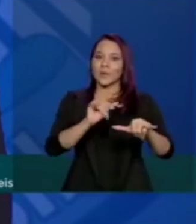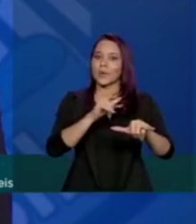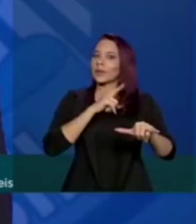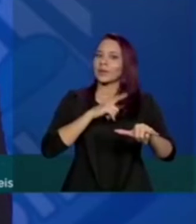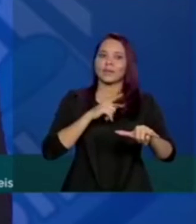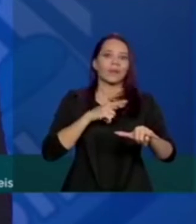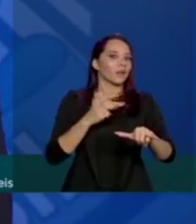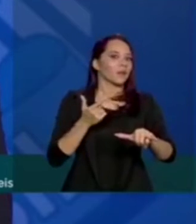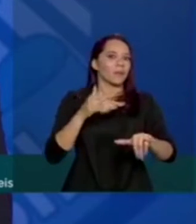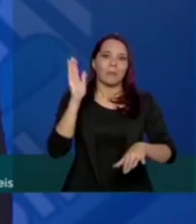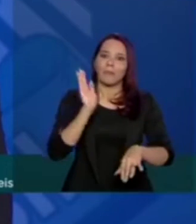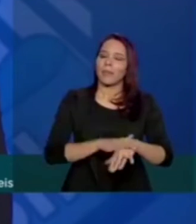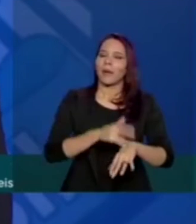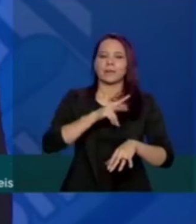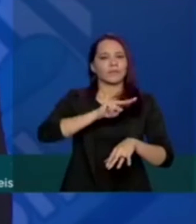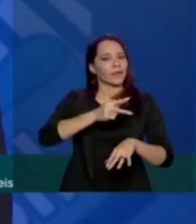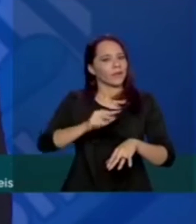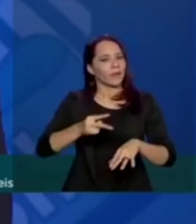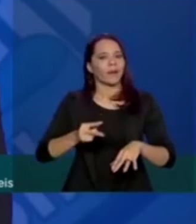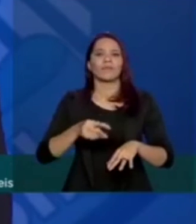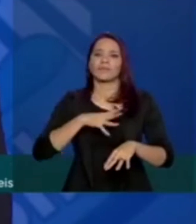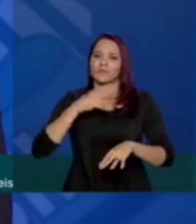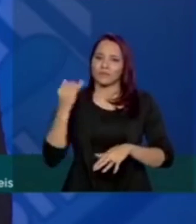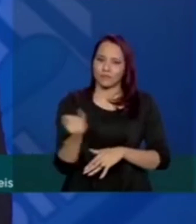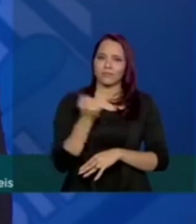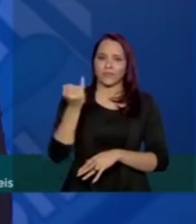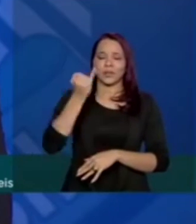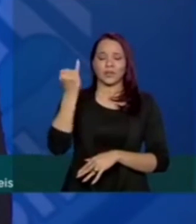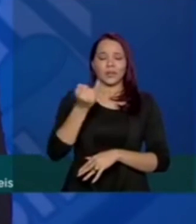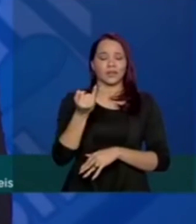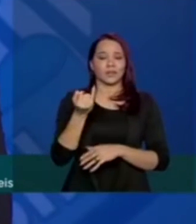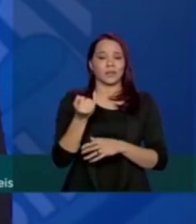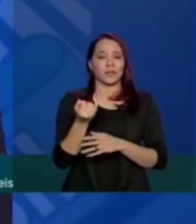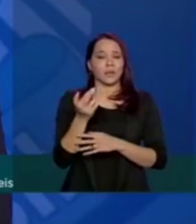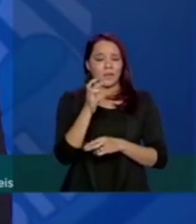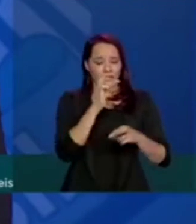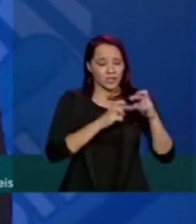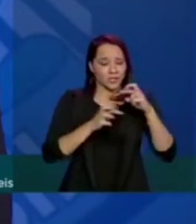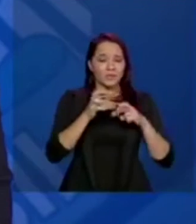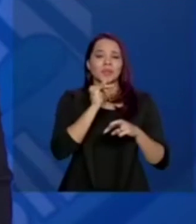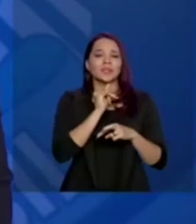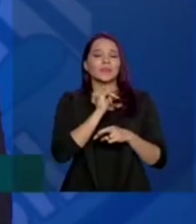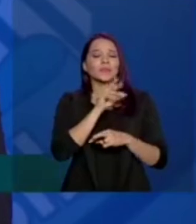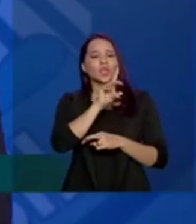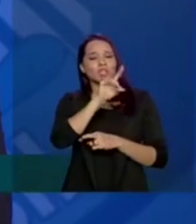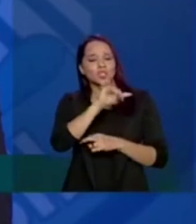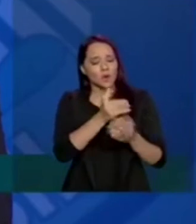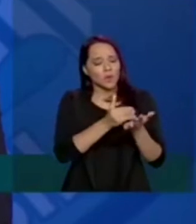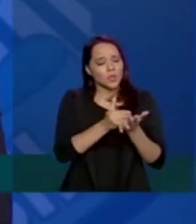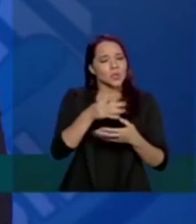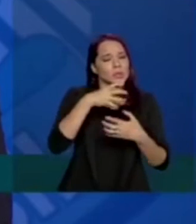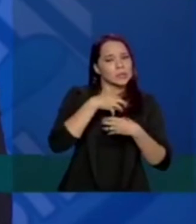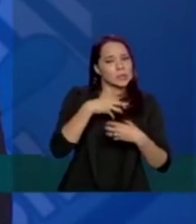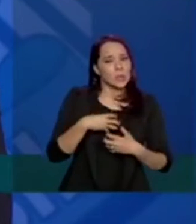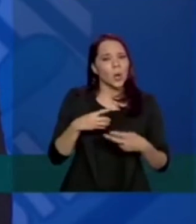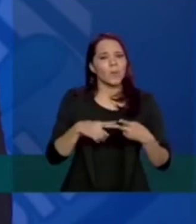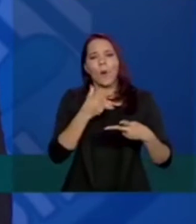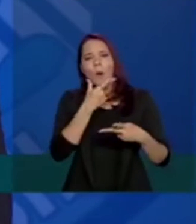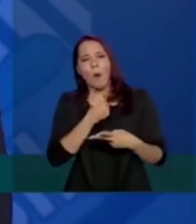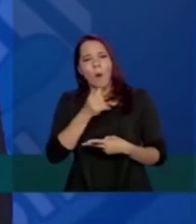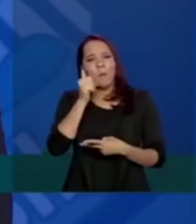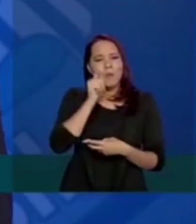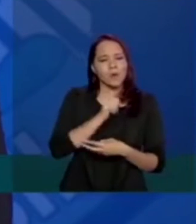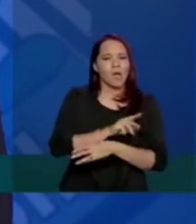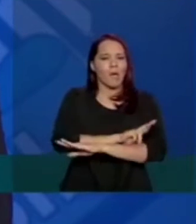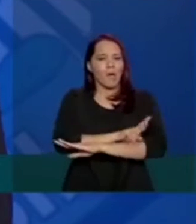muitas outras variáveis de importância para a vigilância, como, por exemplo, data de sintomas, sexo, raça,